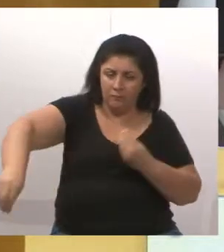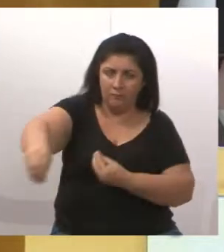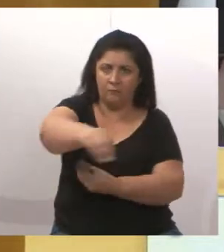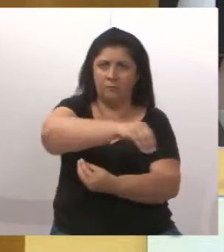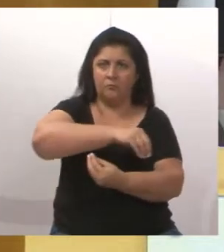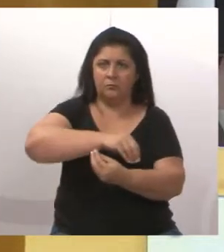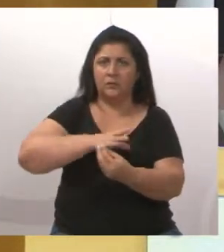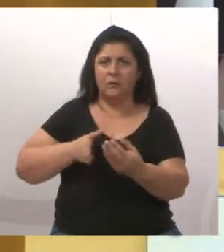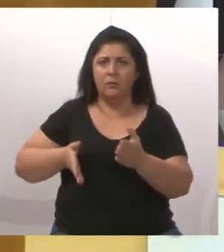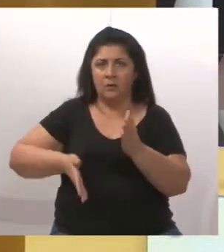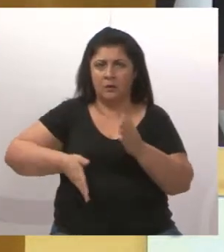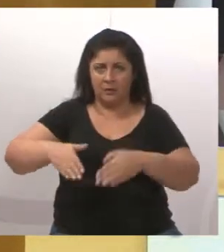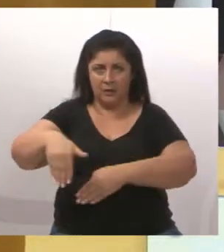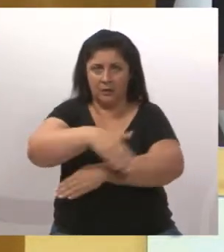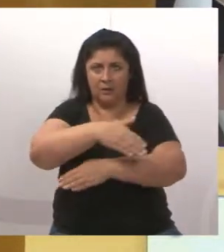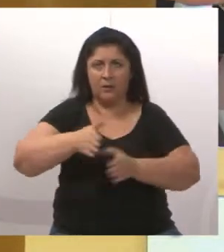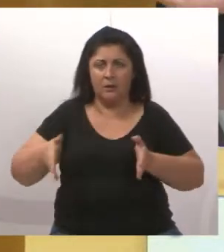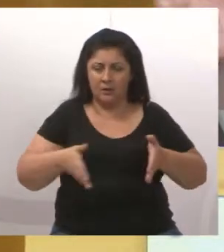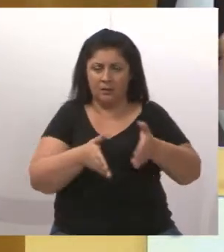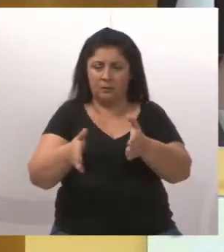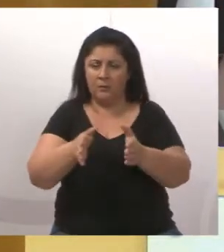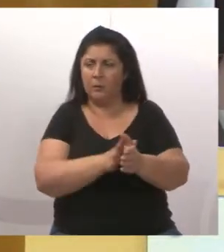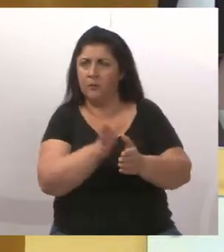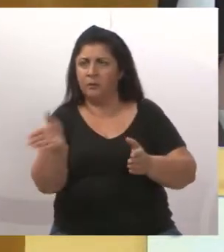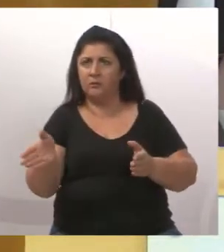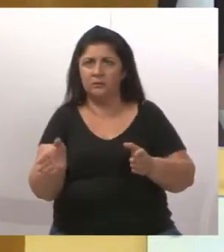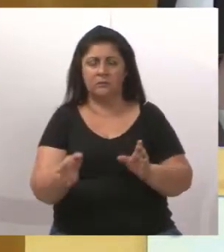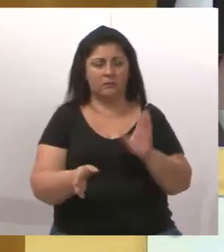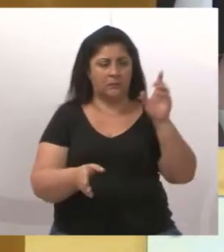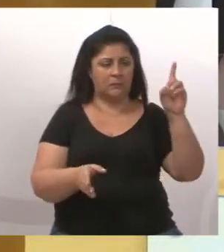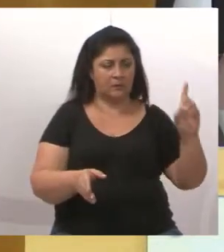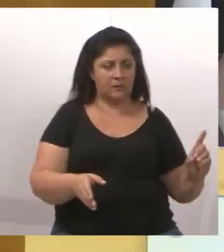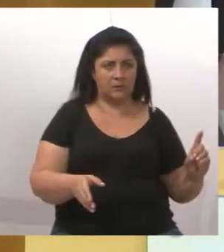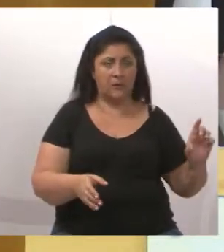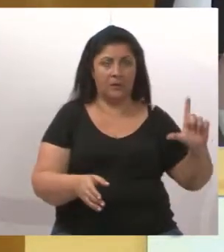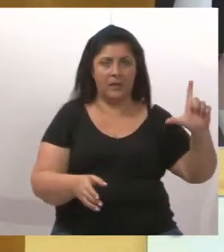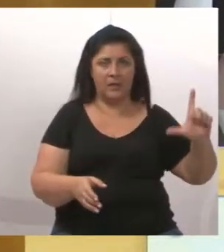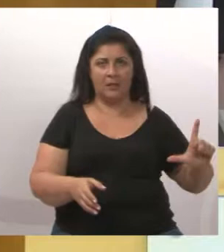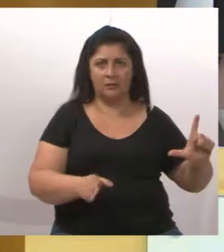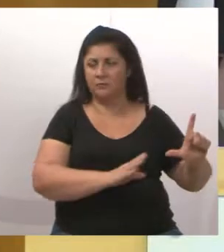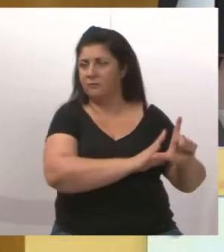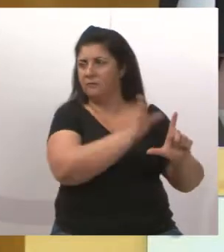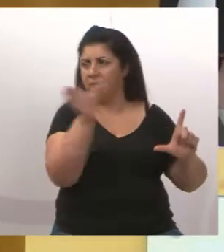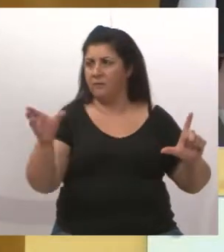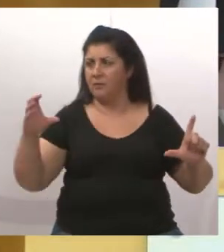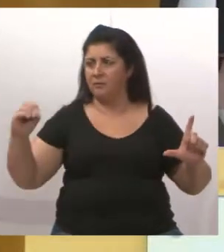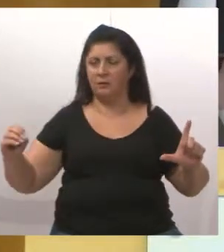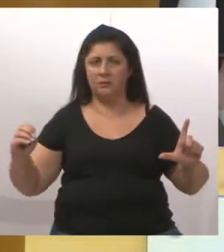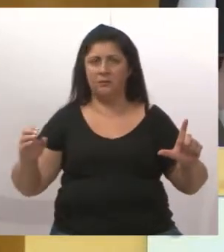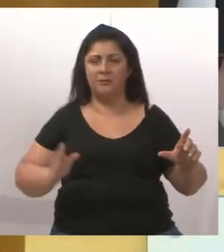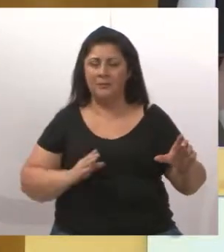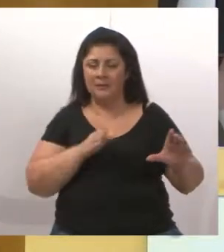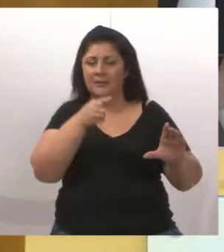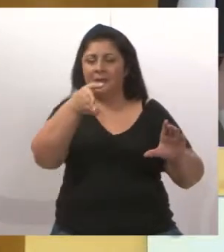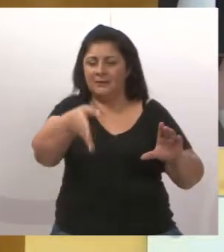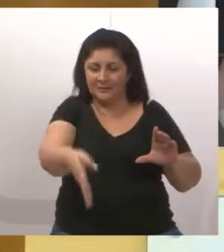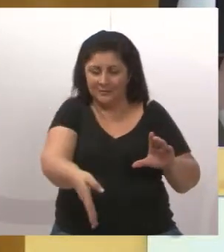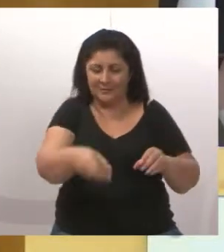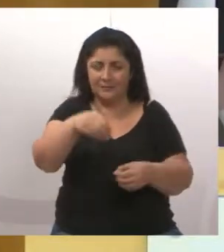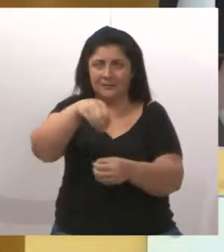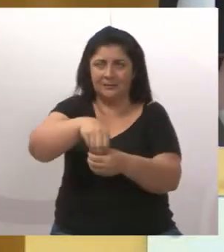cidade. Quem sai da Zona Leste e vai para a Zona Oeste não precisaria cortar o centro da cidade toda?